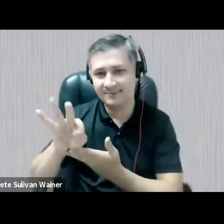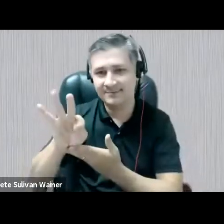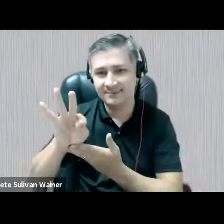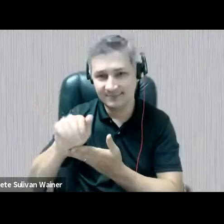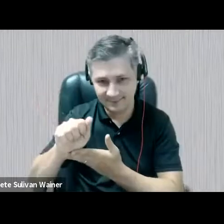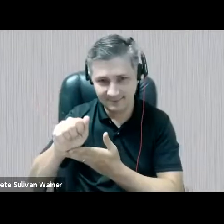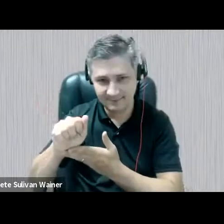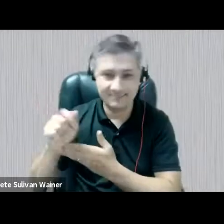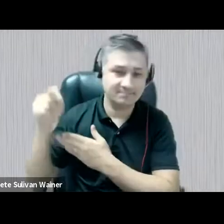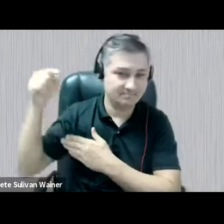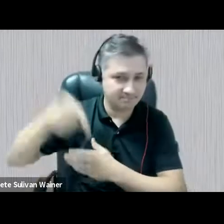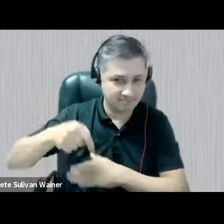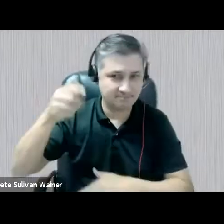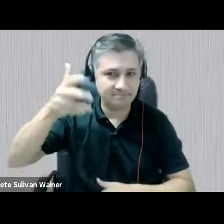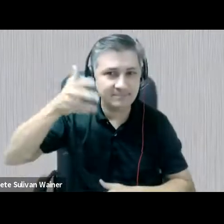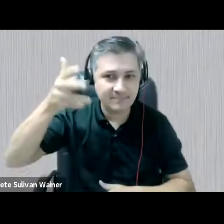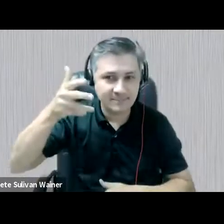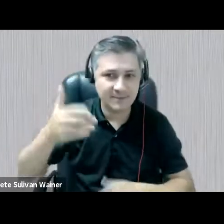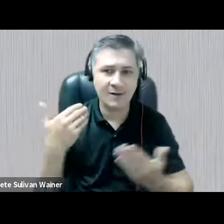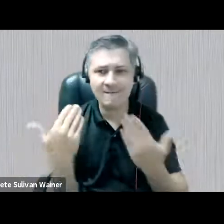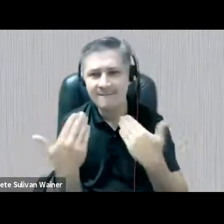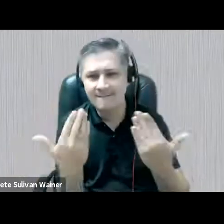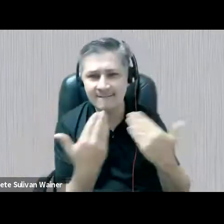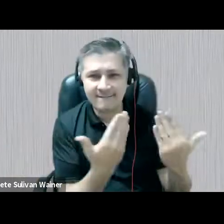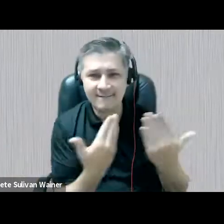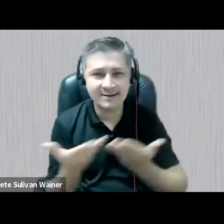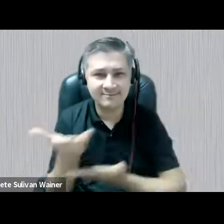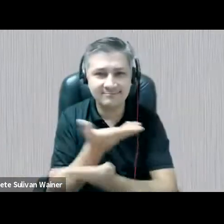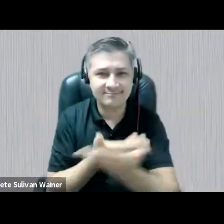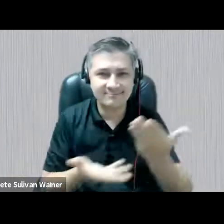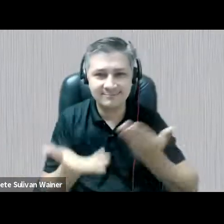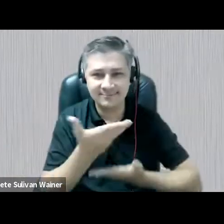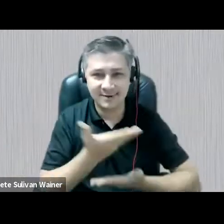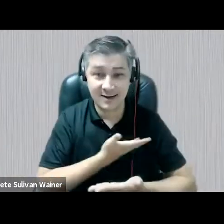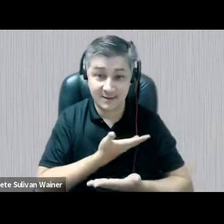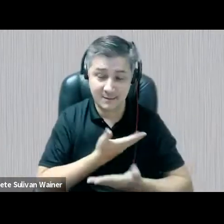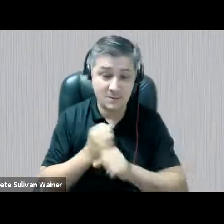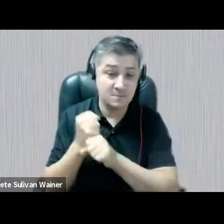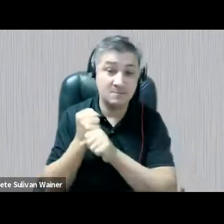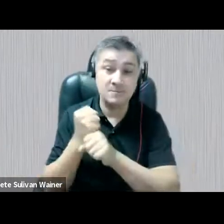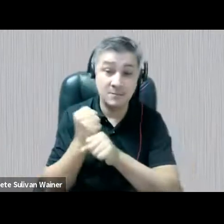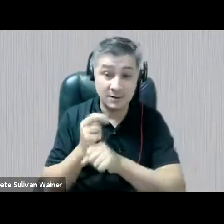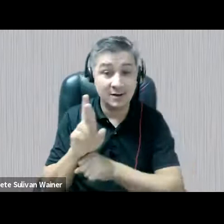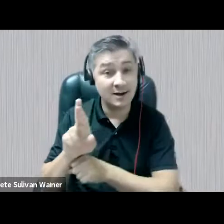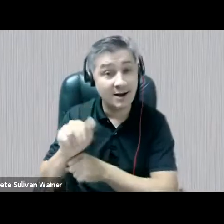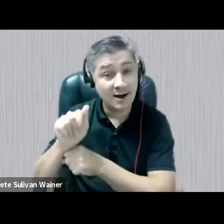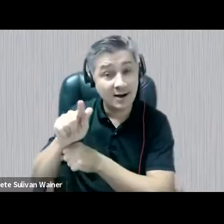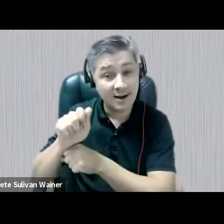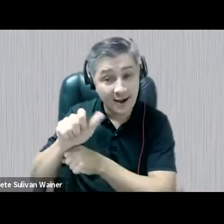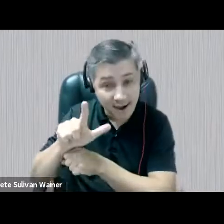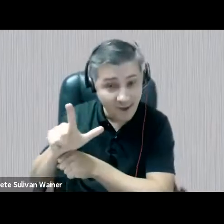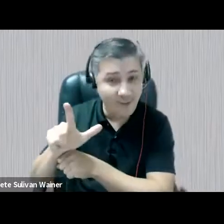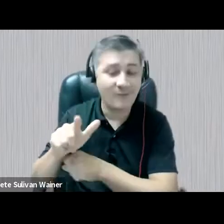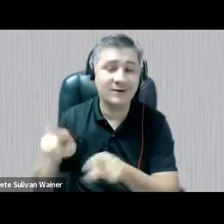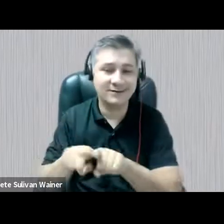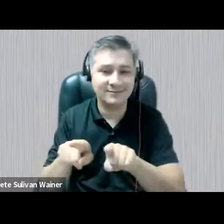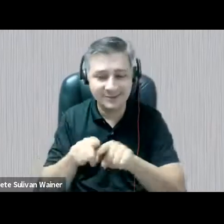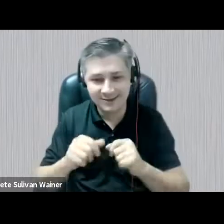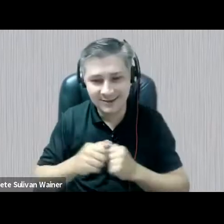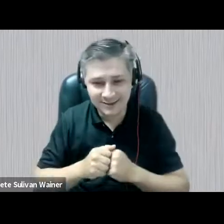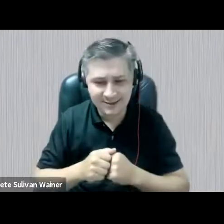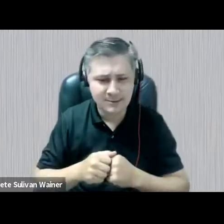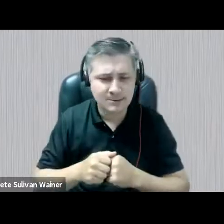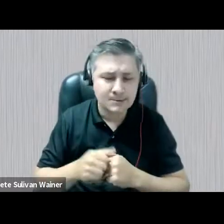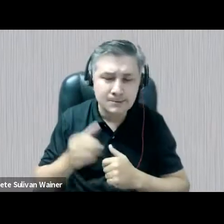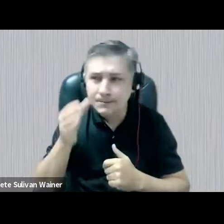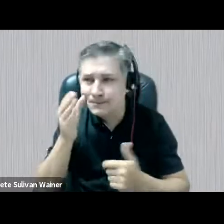a possibilidade de estar aqui em diálogo com colegas de longa data como a Raquel e a possibilidade de escuta